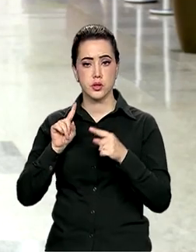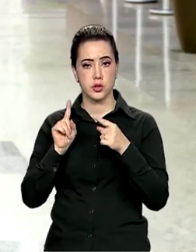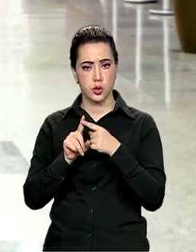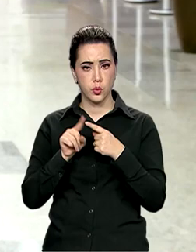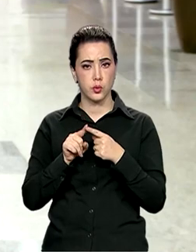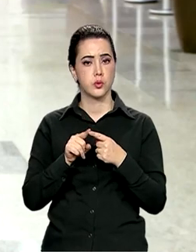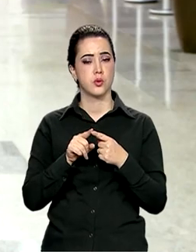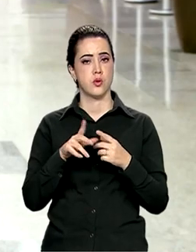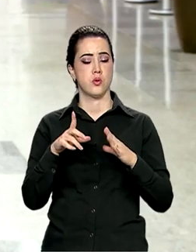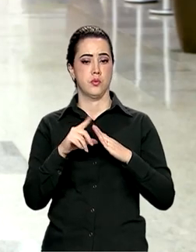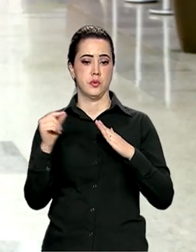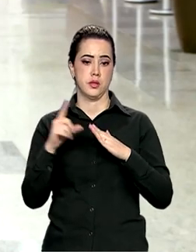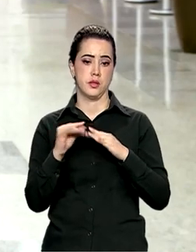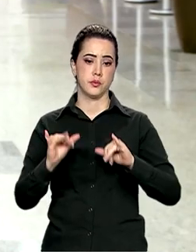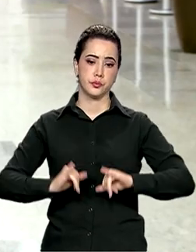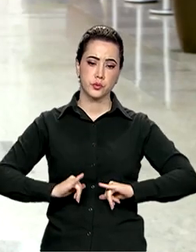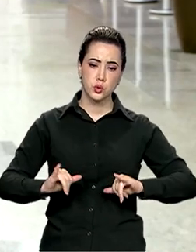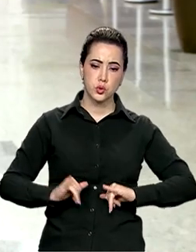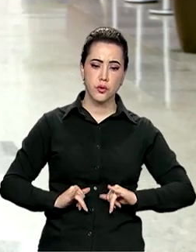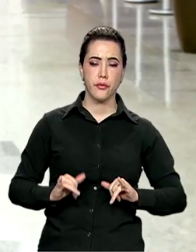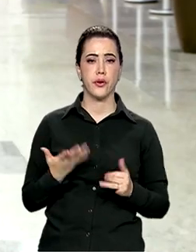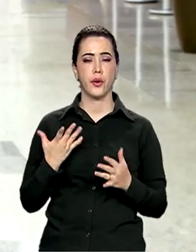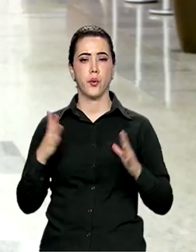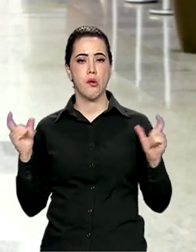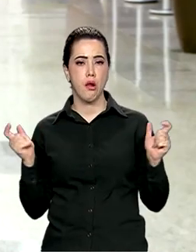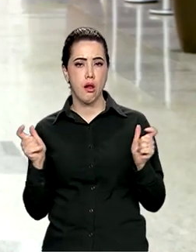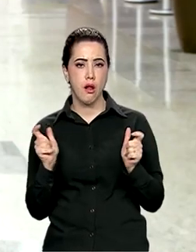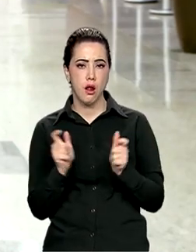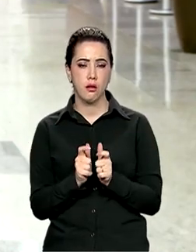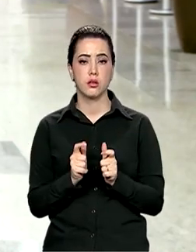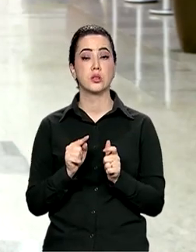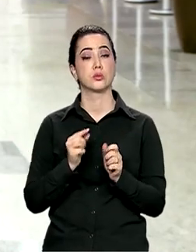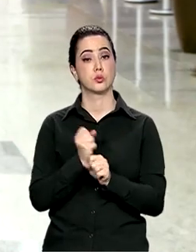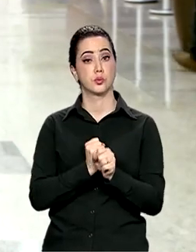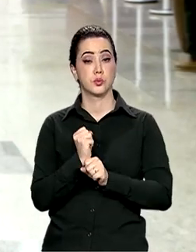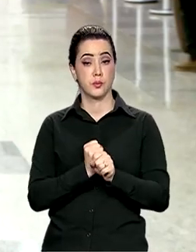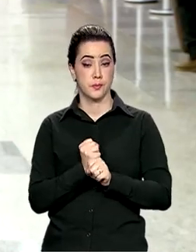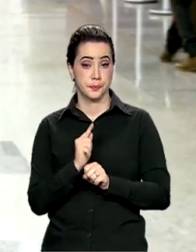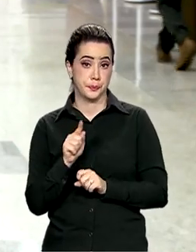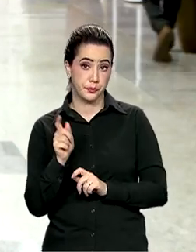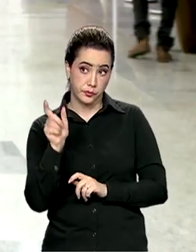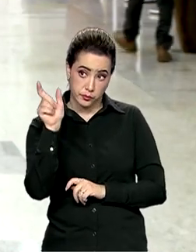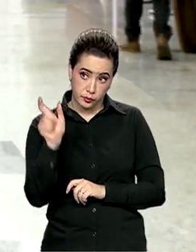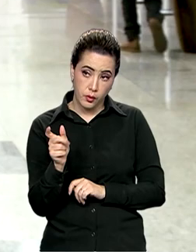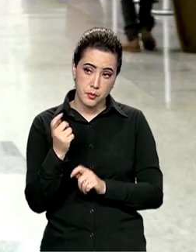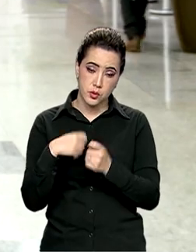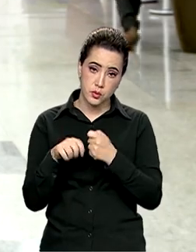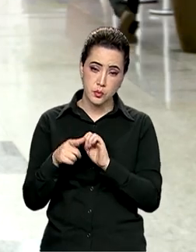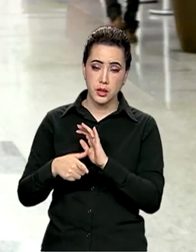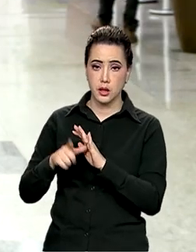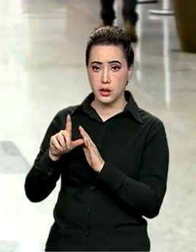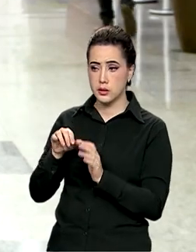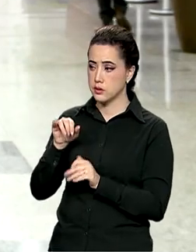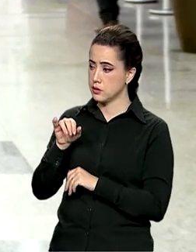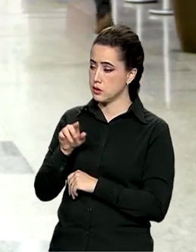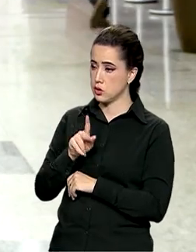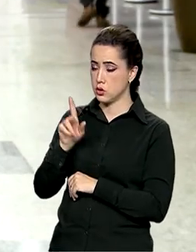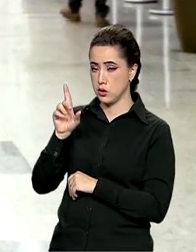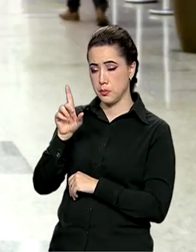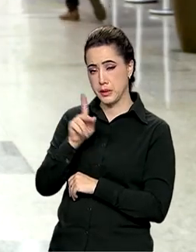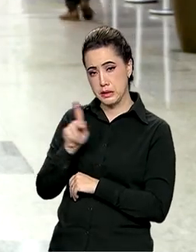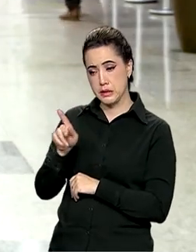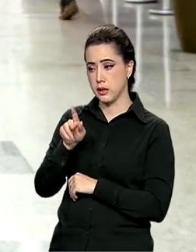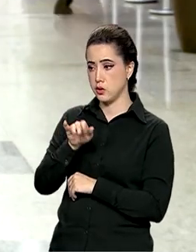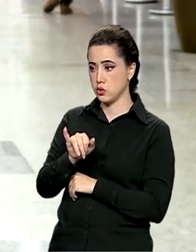do Planalto, sofreu um desmonte nos últimos anos. O economista, que já presidiu o IPEA entre 2007 e